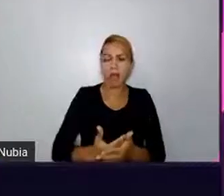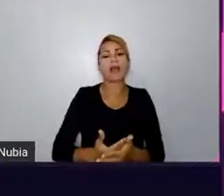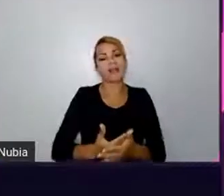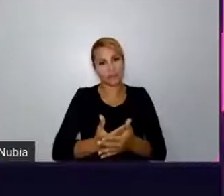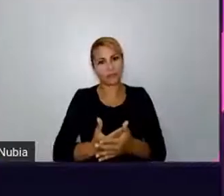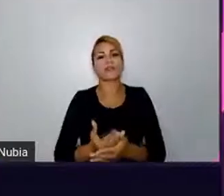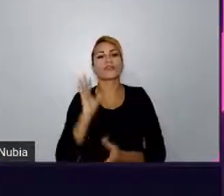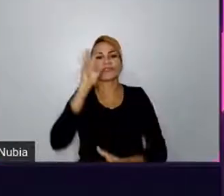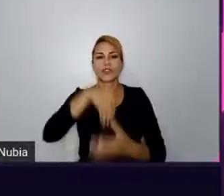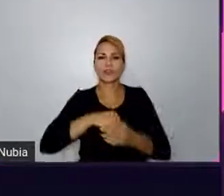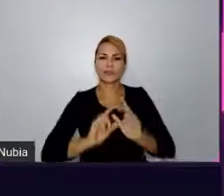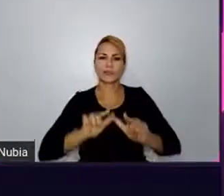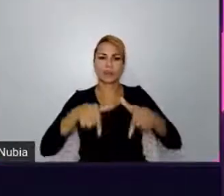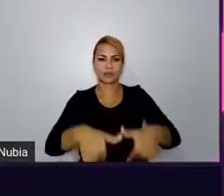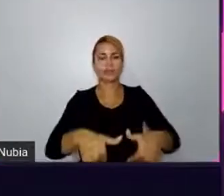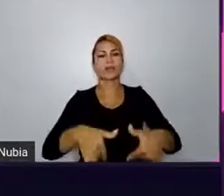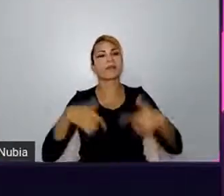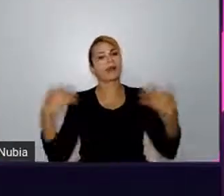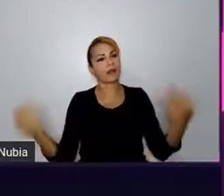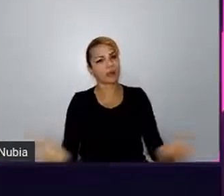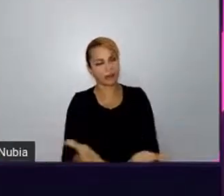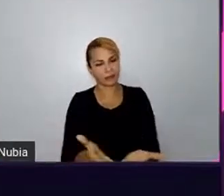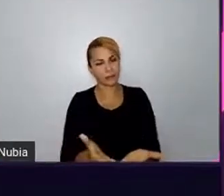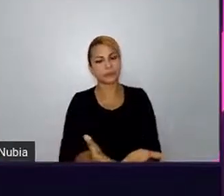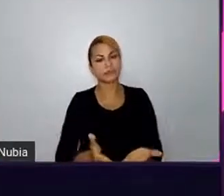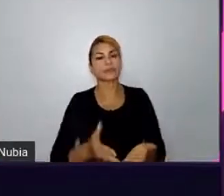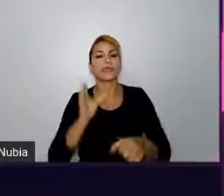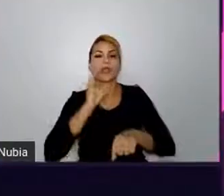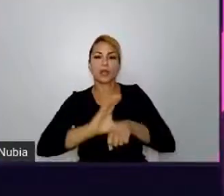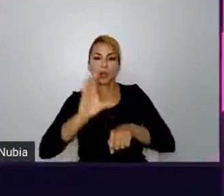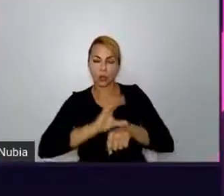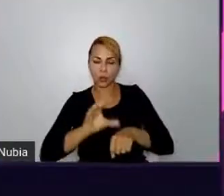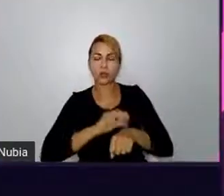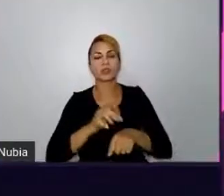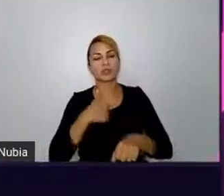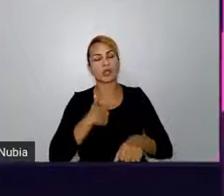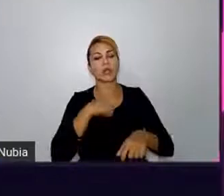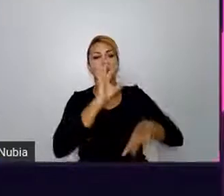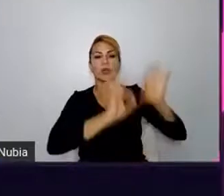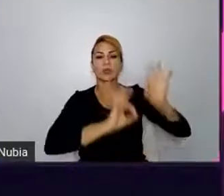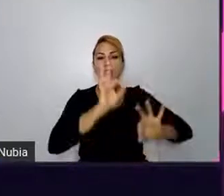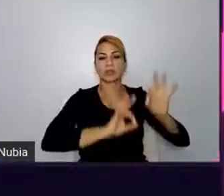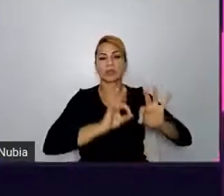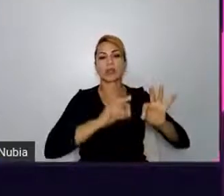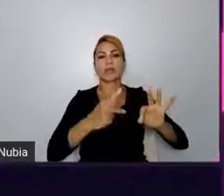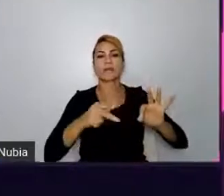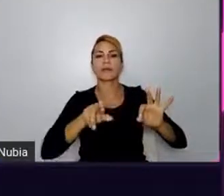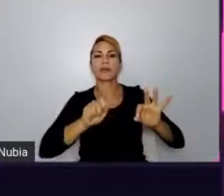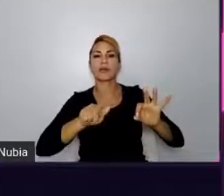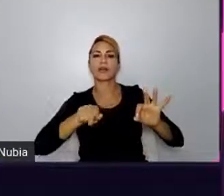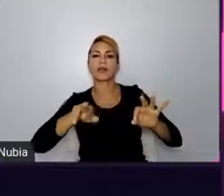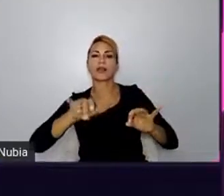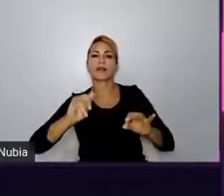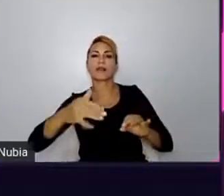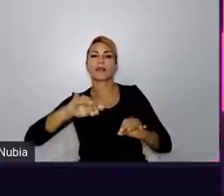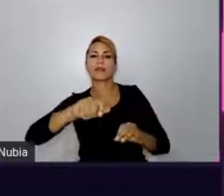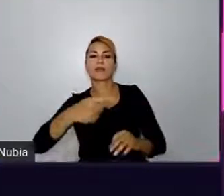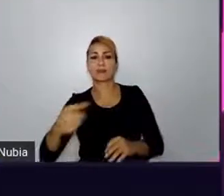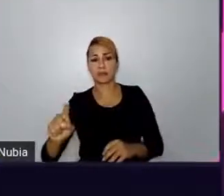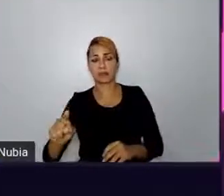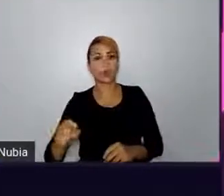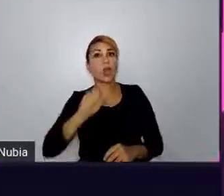No curso técnico, por exemplo, onde eu conheci programação, eu jamais teria avançado se não fosse por um colega.